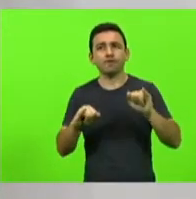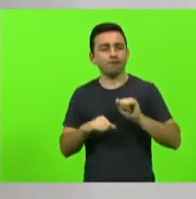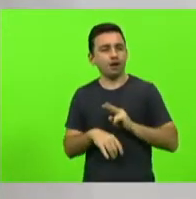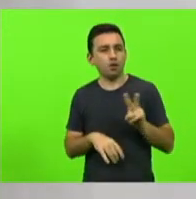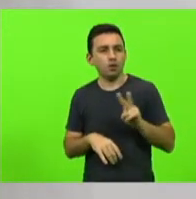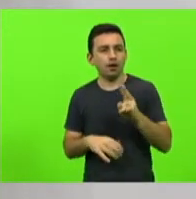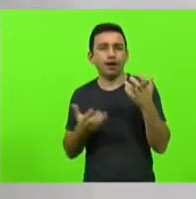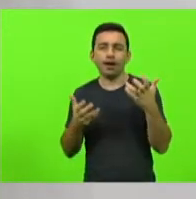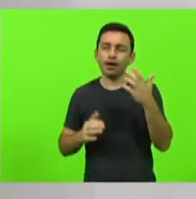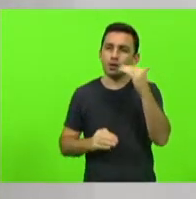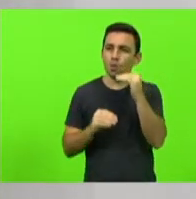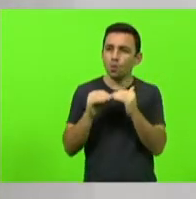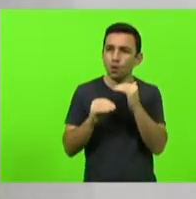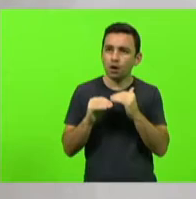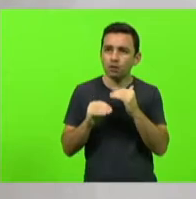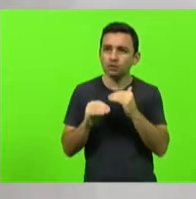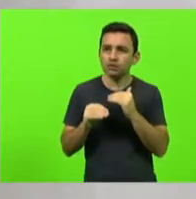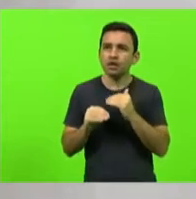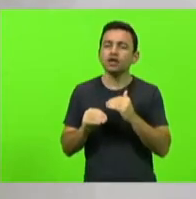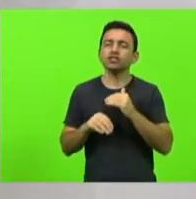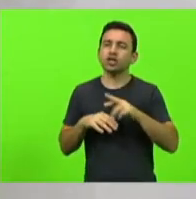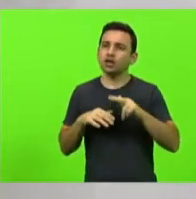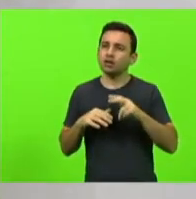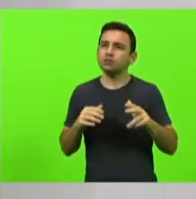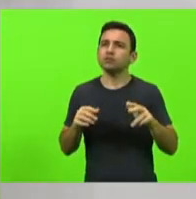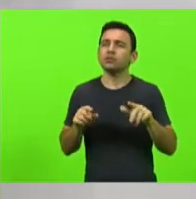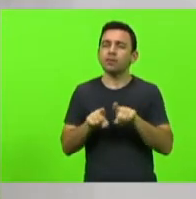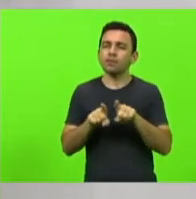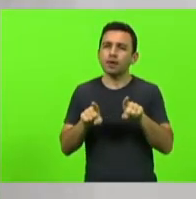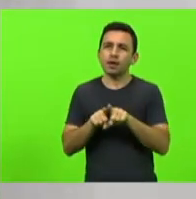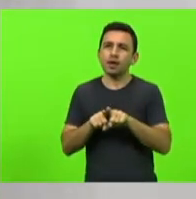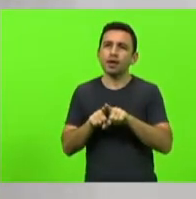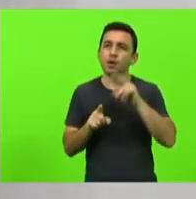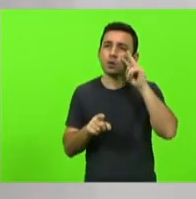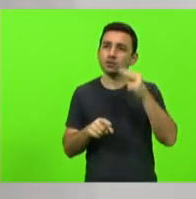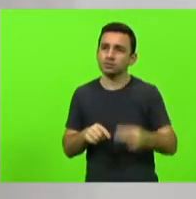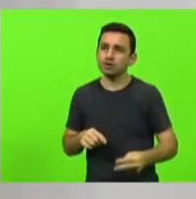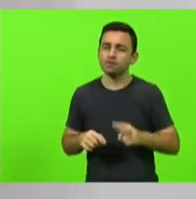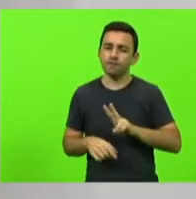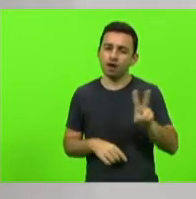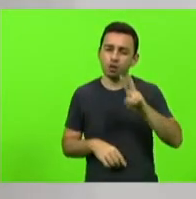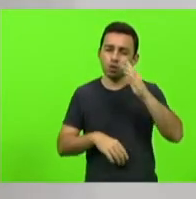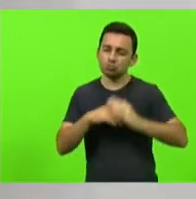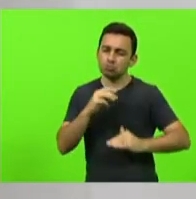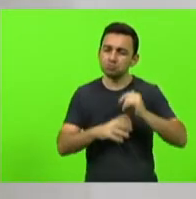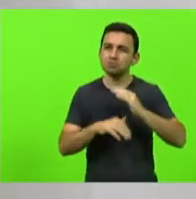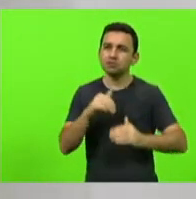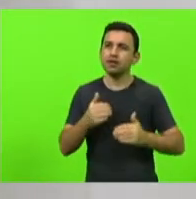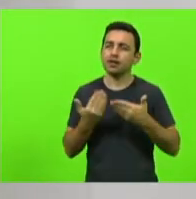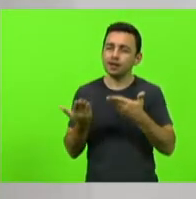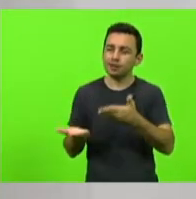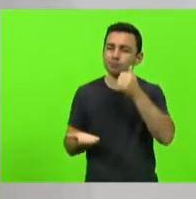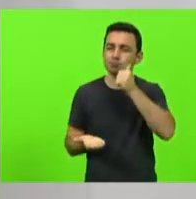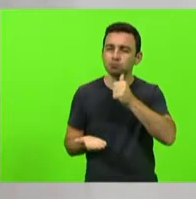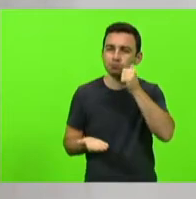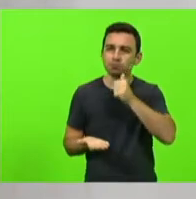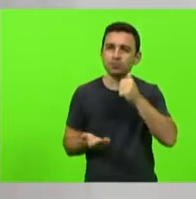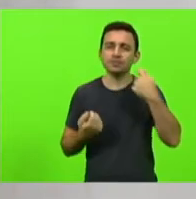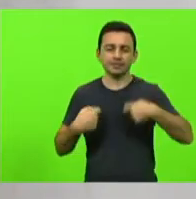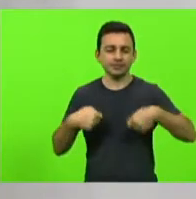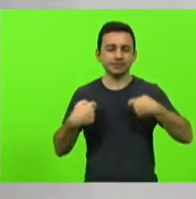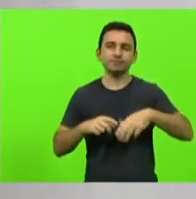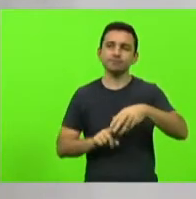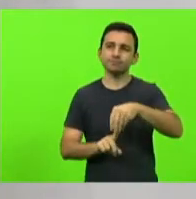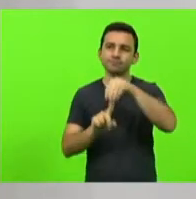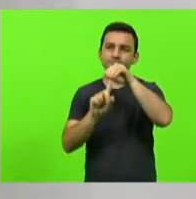igualdade de gênero e o reconhecimento do valor competência e talento feminino não podemos deixar de destacar uma